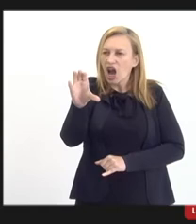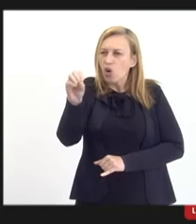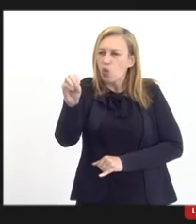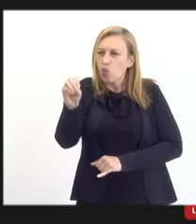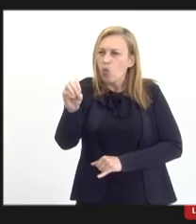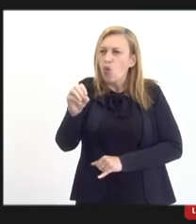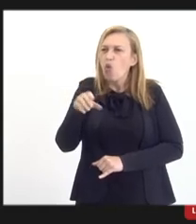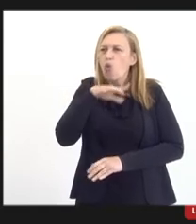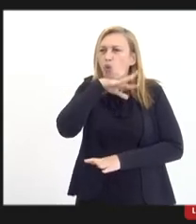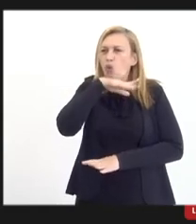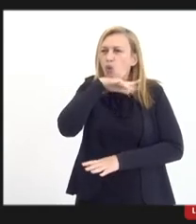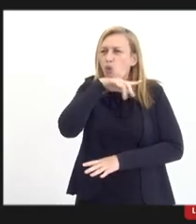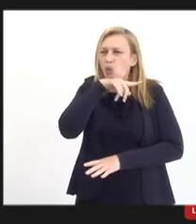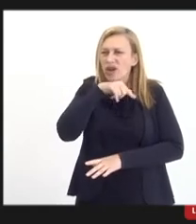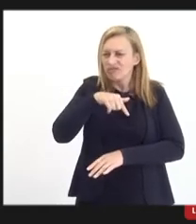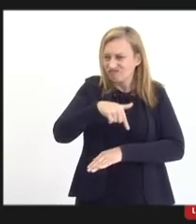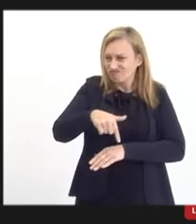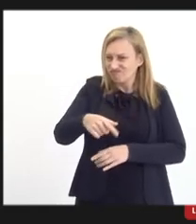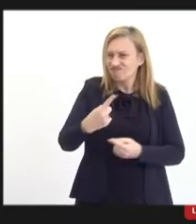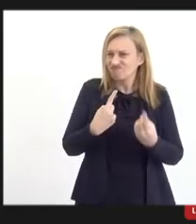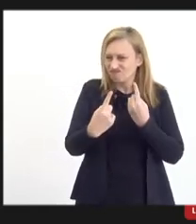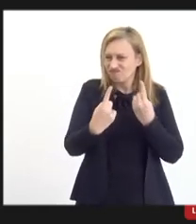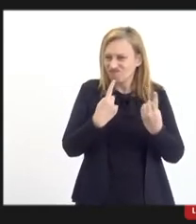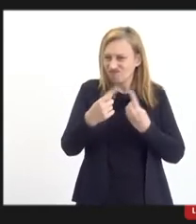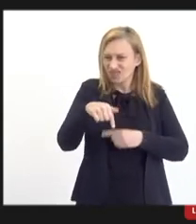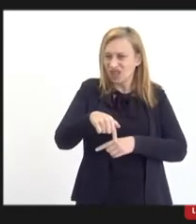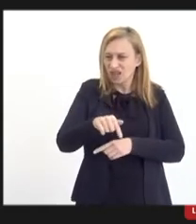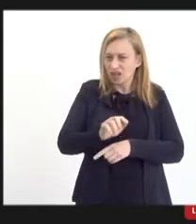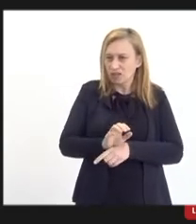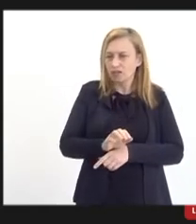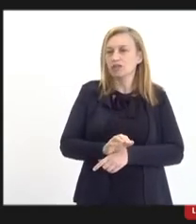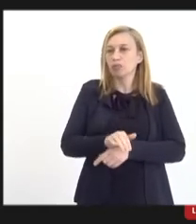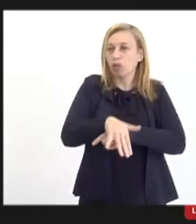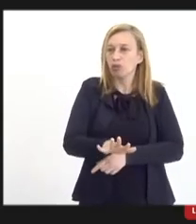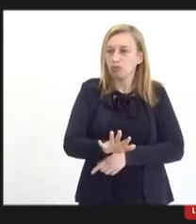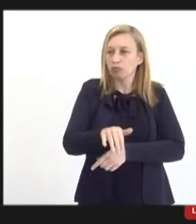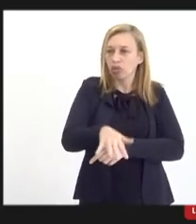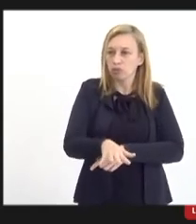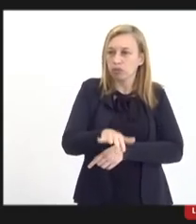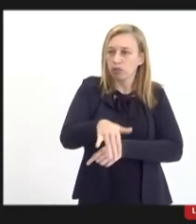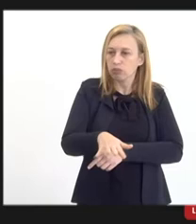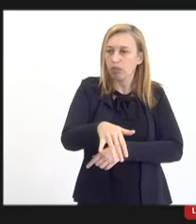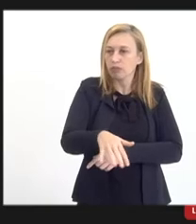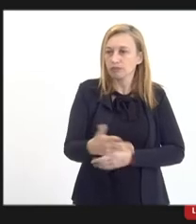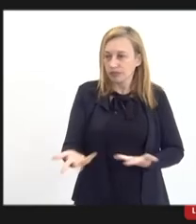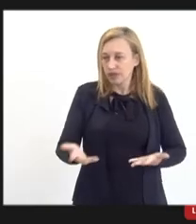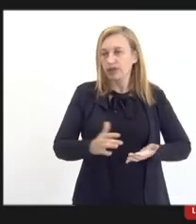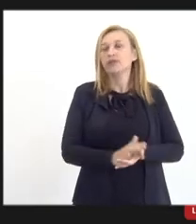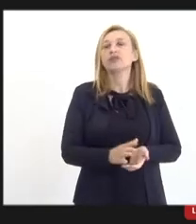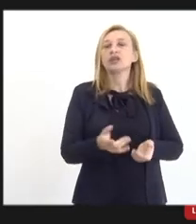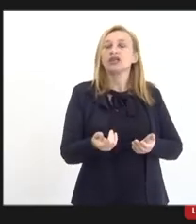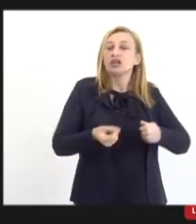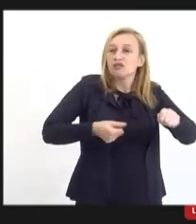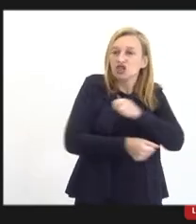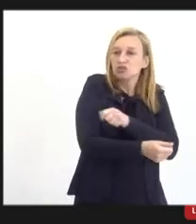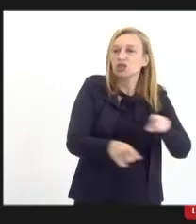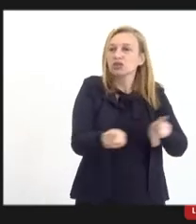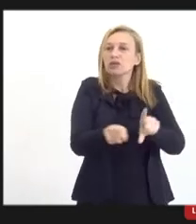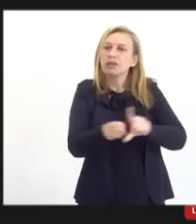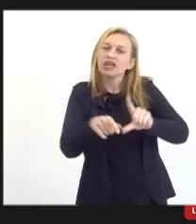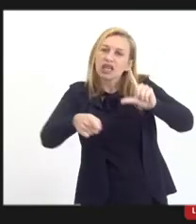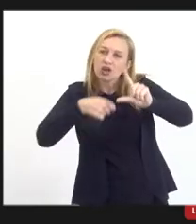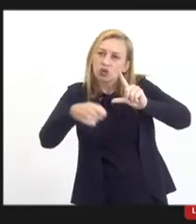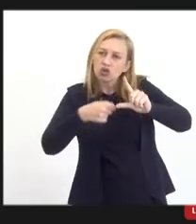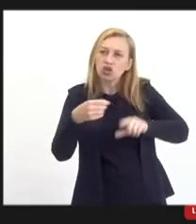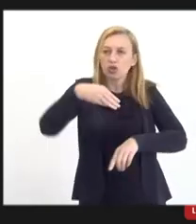extremamente precária. Então, essa questão do investimento também na logística desse